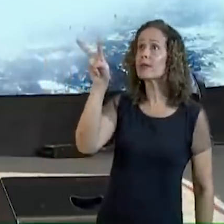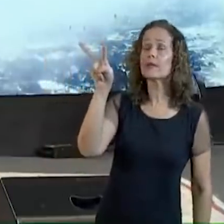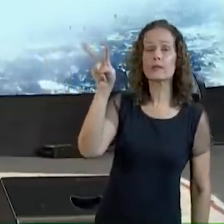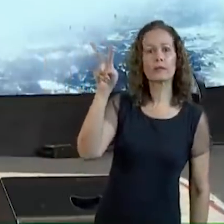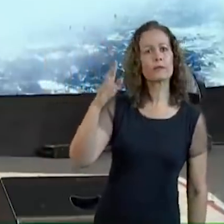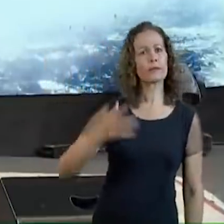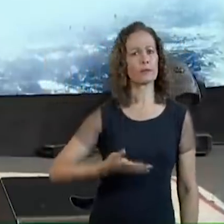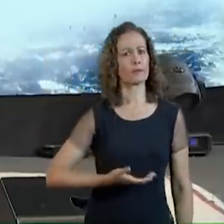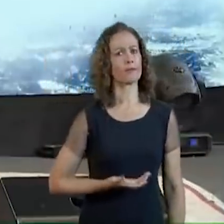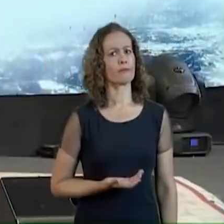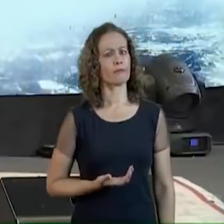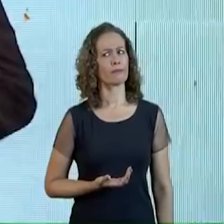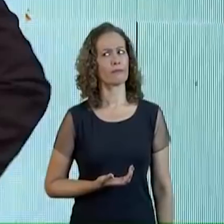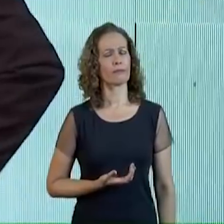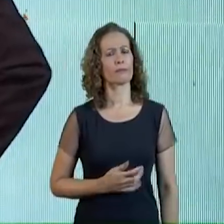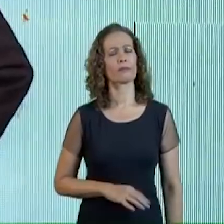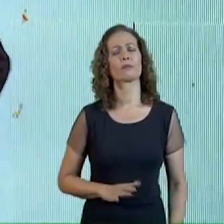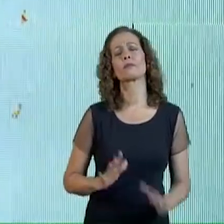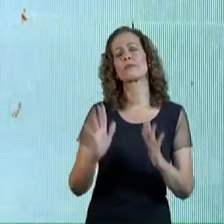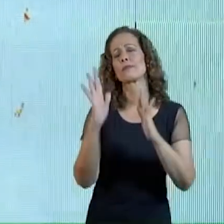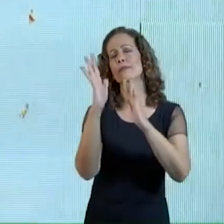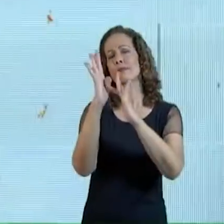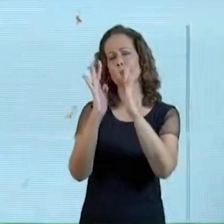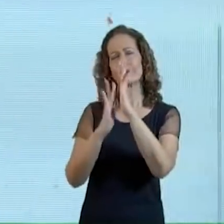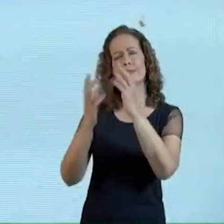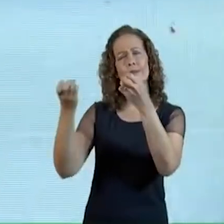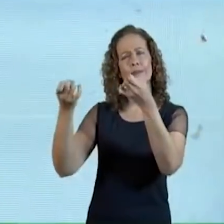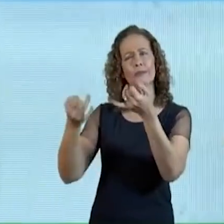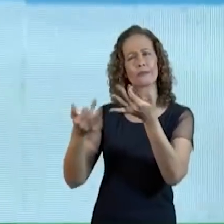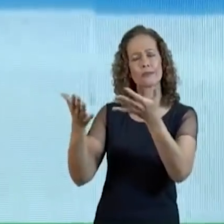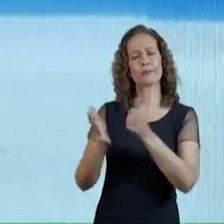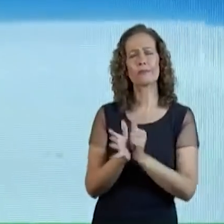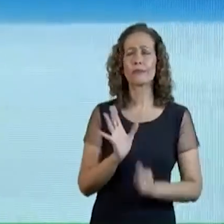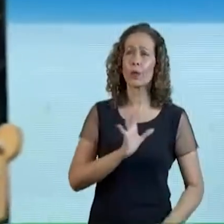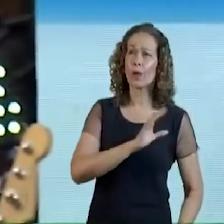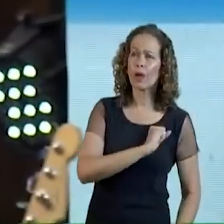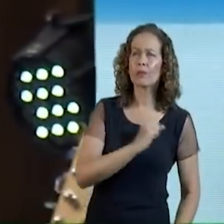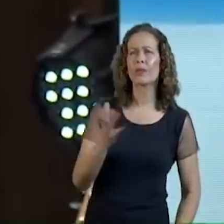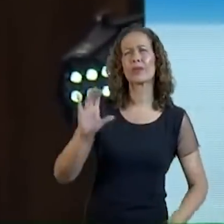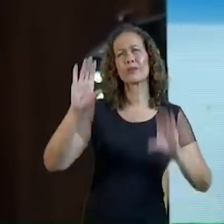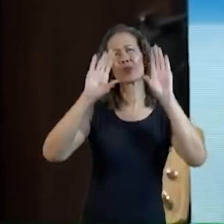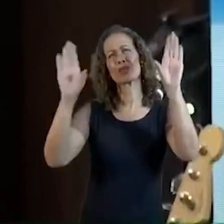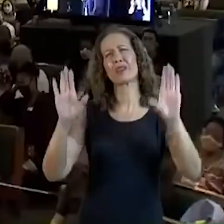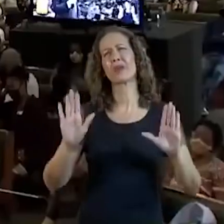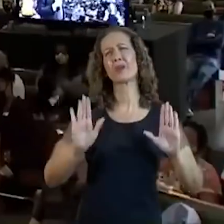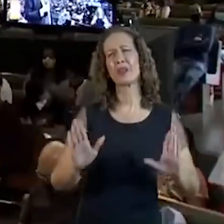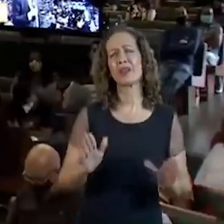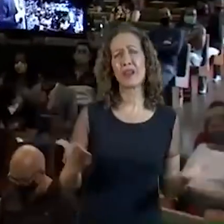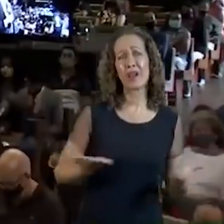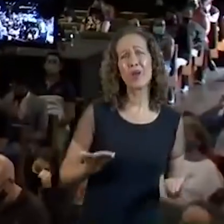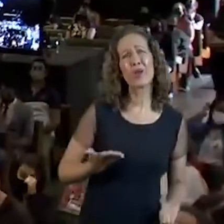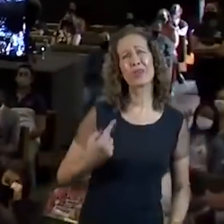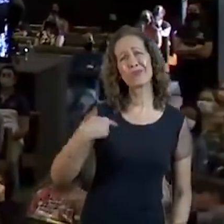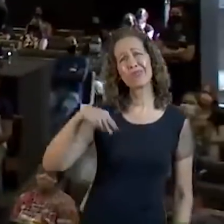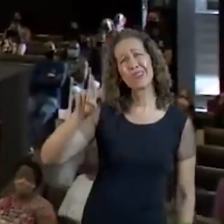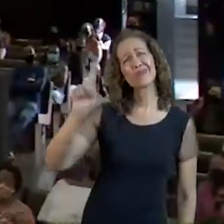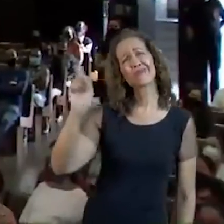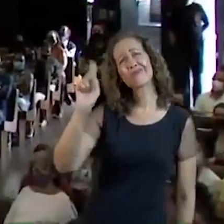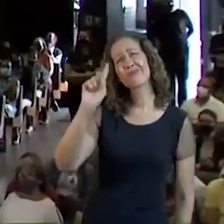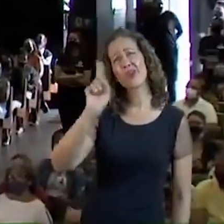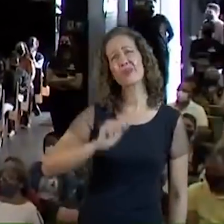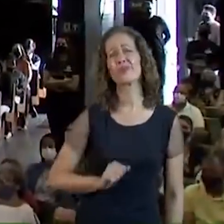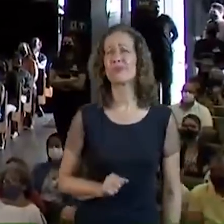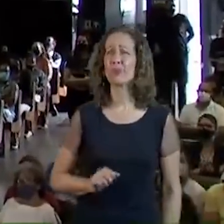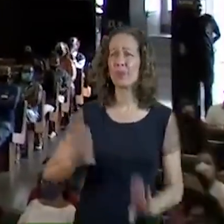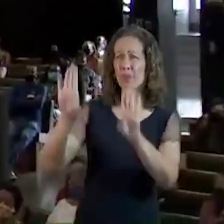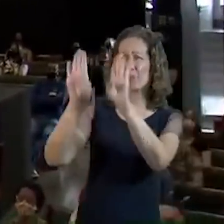Jesus, deixa eu te explicar uma coisa Eu amo o Senhor, eu quero ir para céu, mas agora não Eu não estou querendo porta